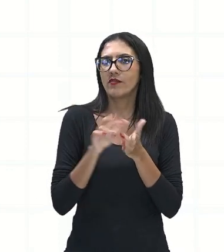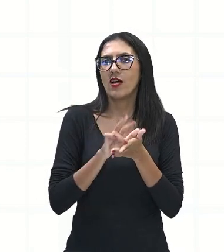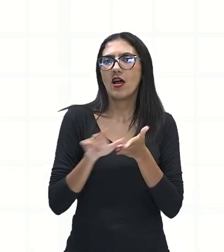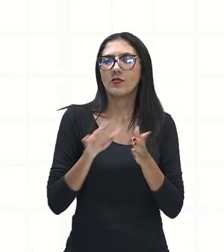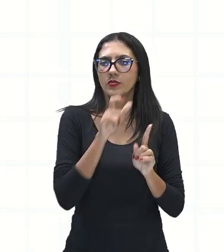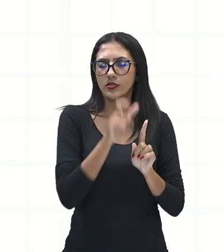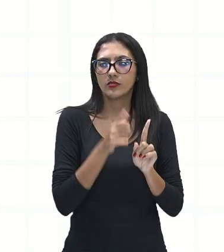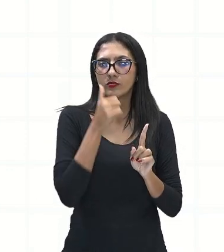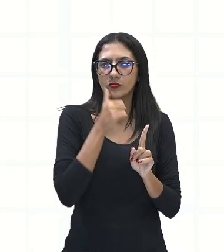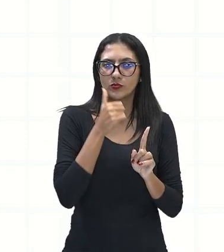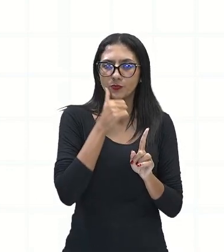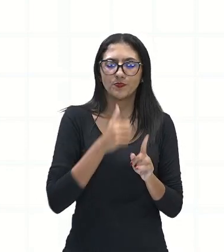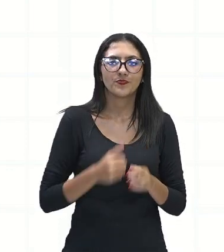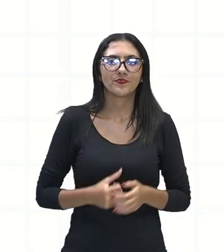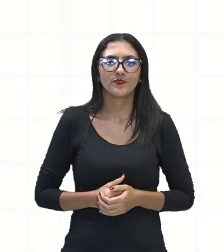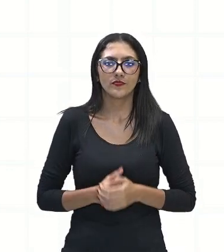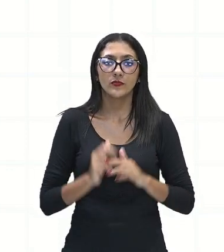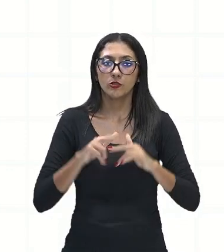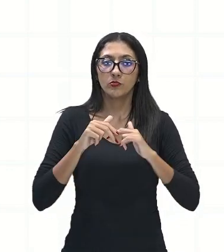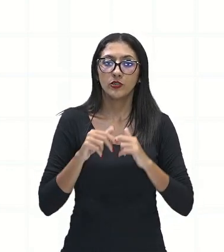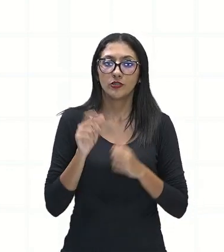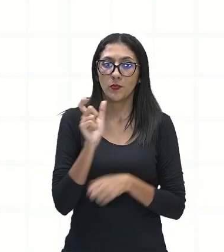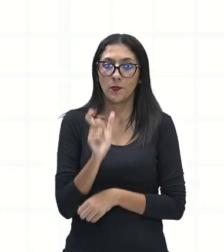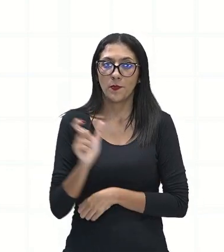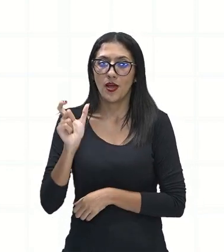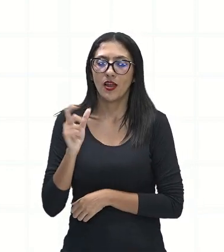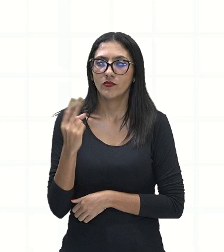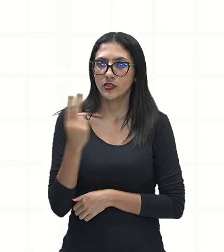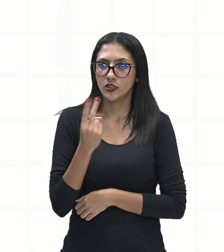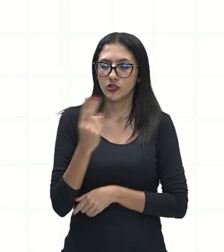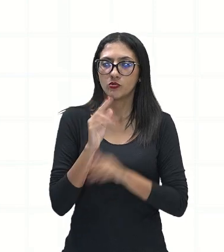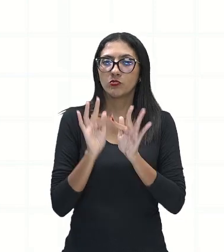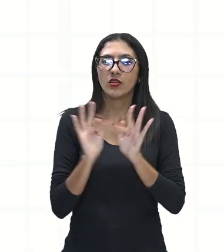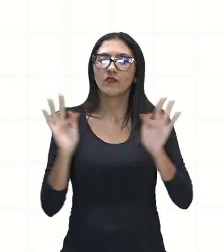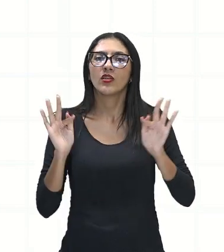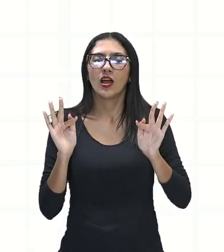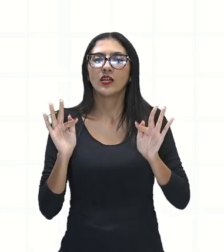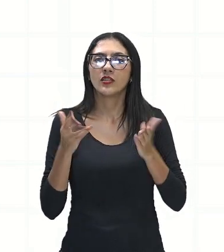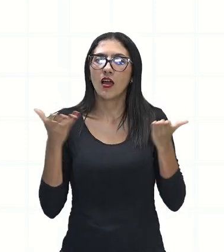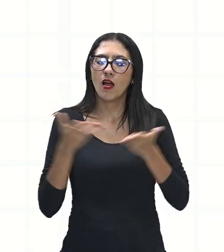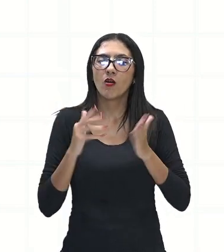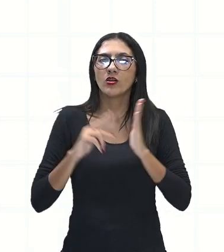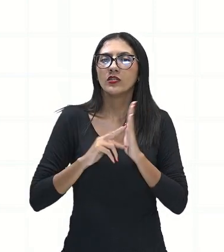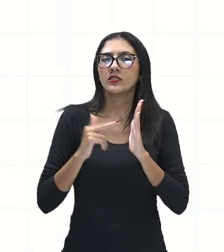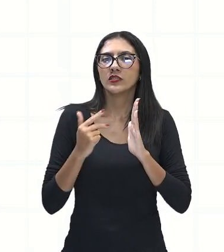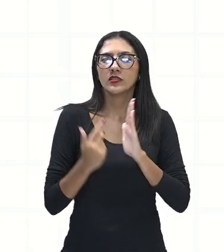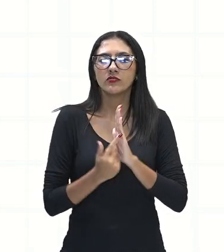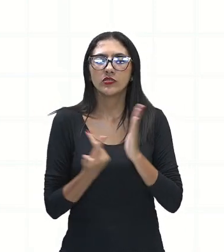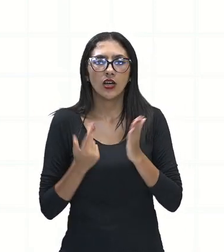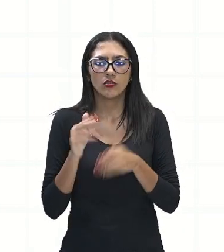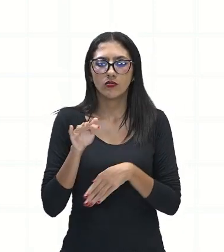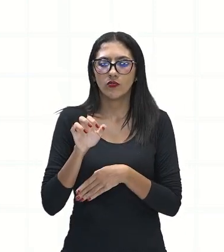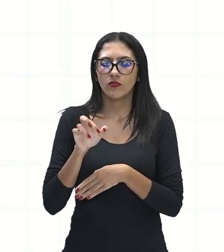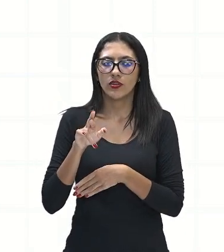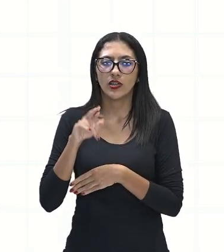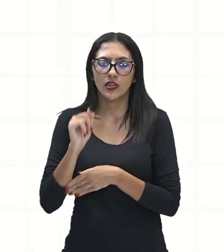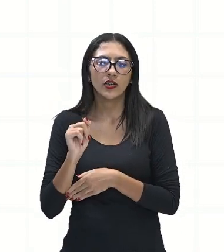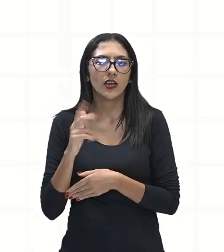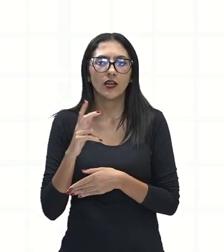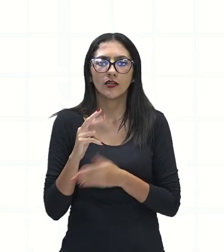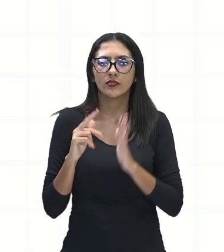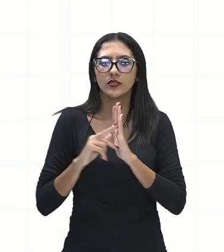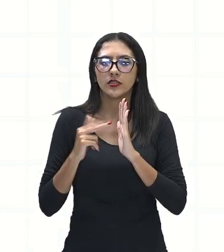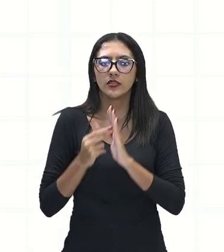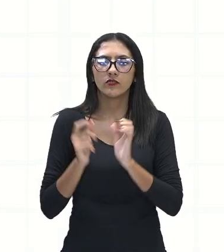Então, você observa que a palavra fera aí não é o sentido mais de um animal feroz, mas sim de uma situação,